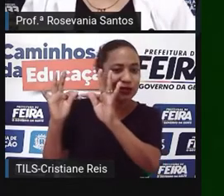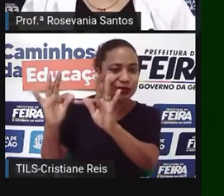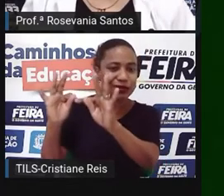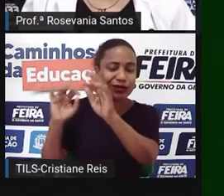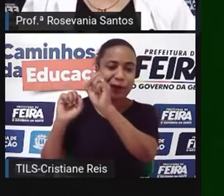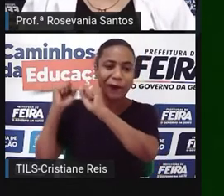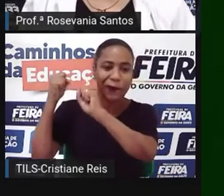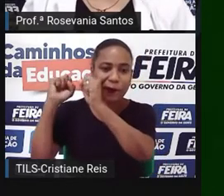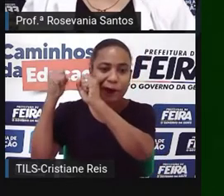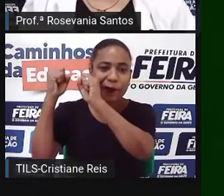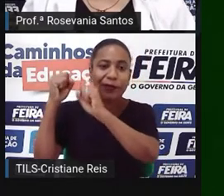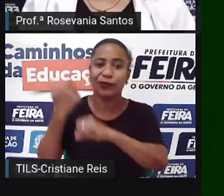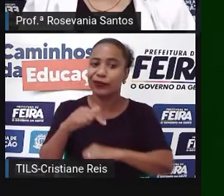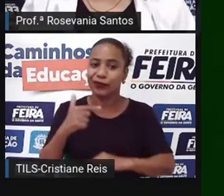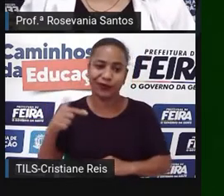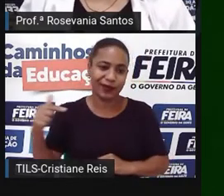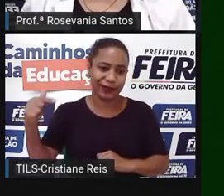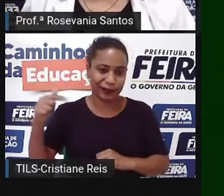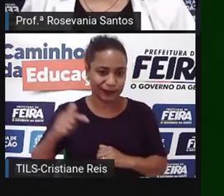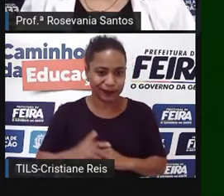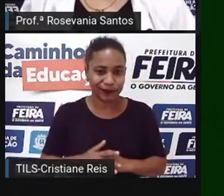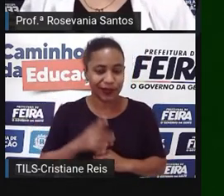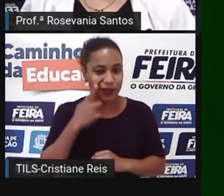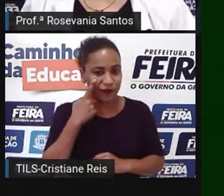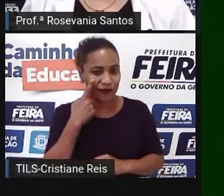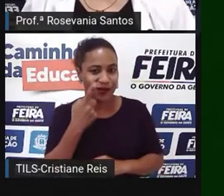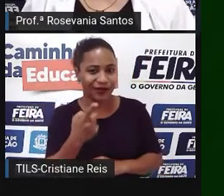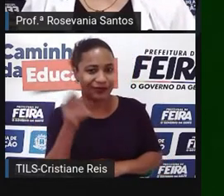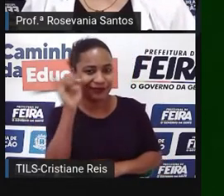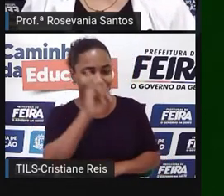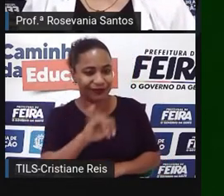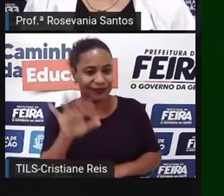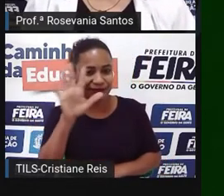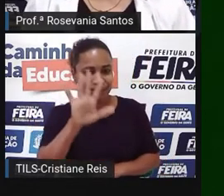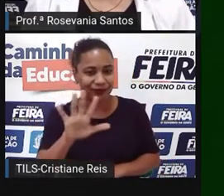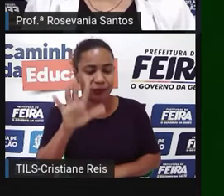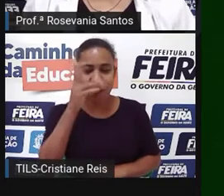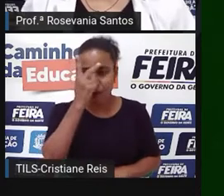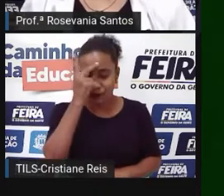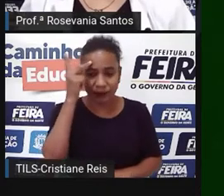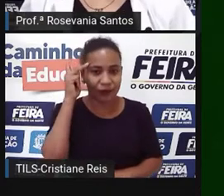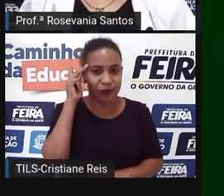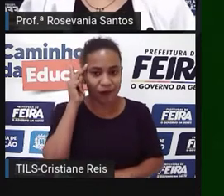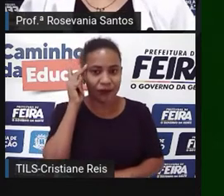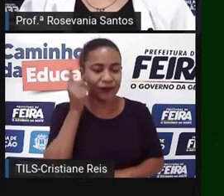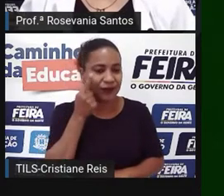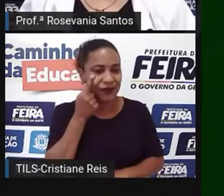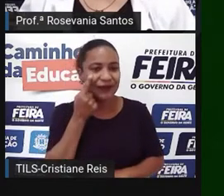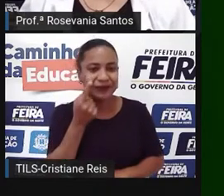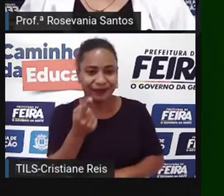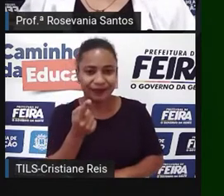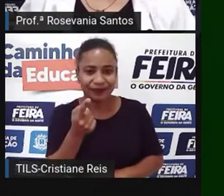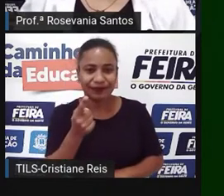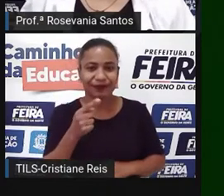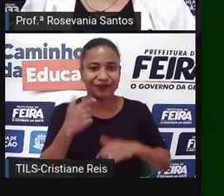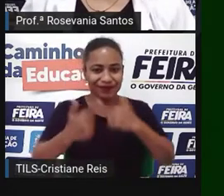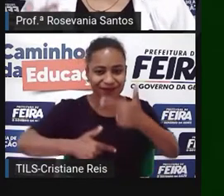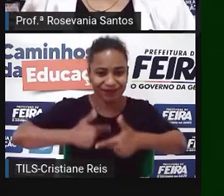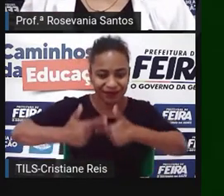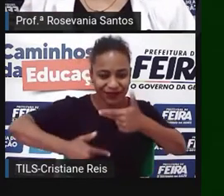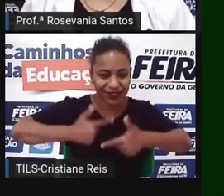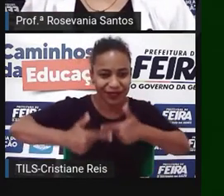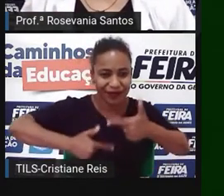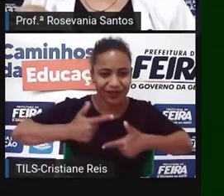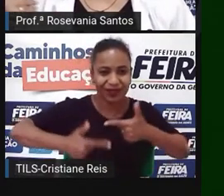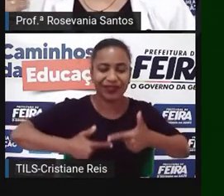mostrei, tô mostrando aqui algumas, né? Fotos. Vocês vendo a grande quantidade de pessoas, as posições, né? Para